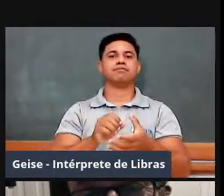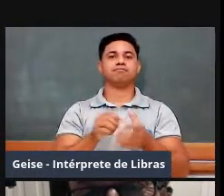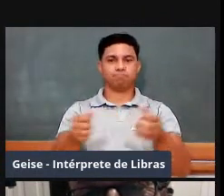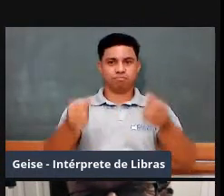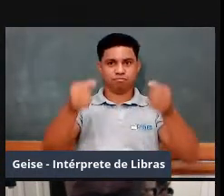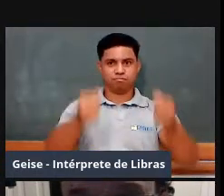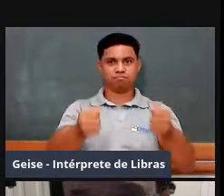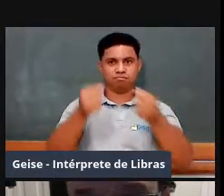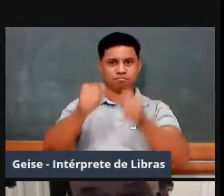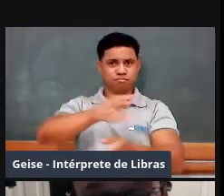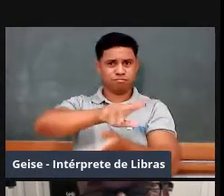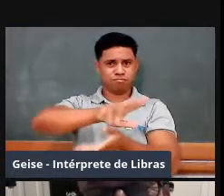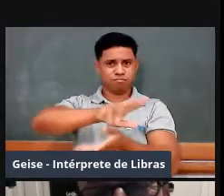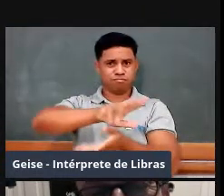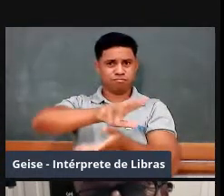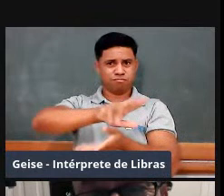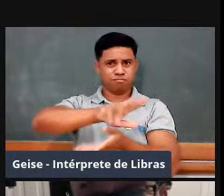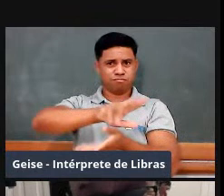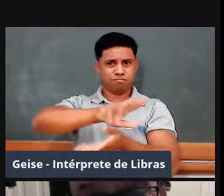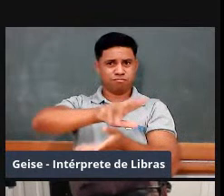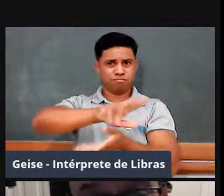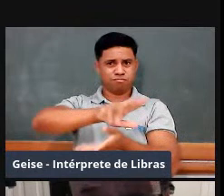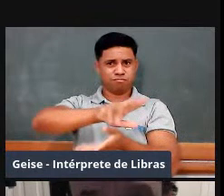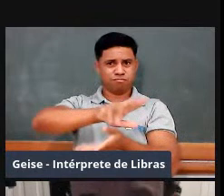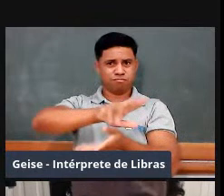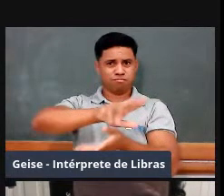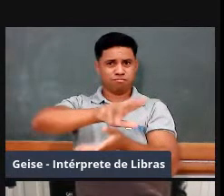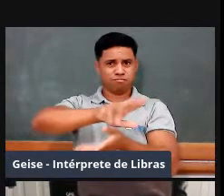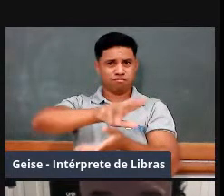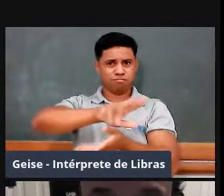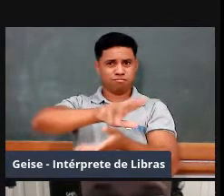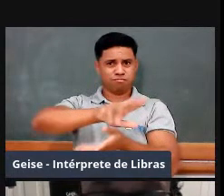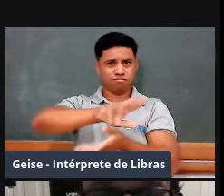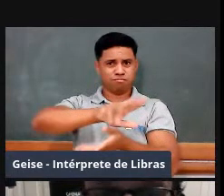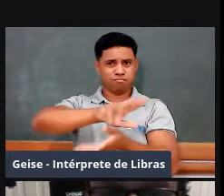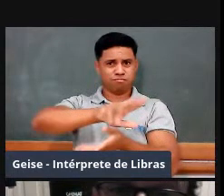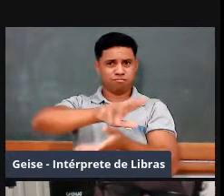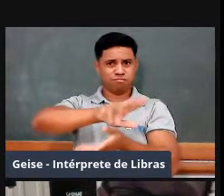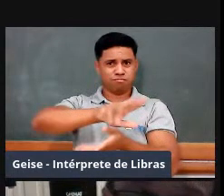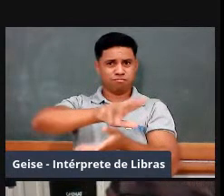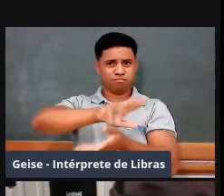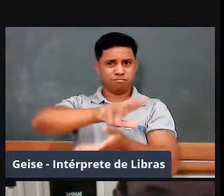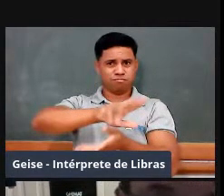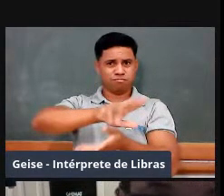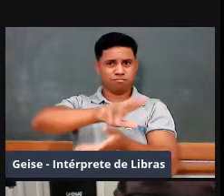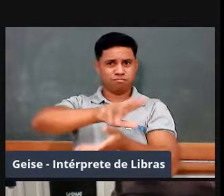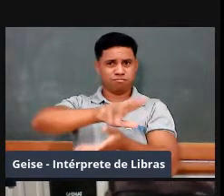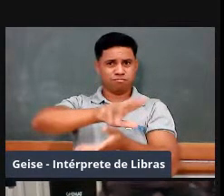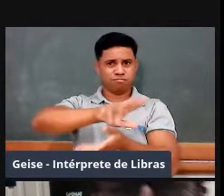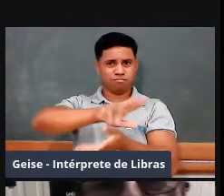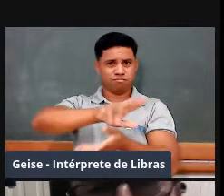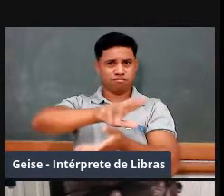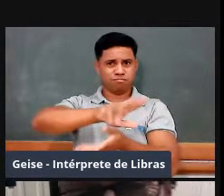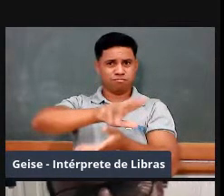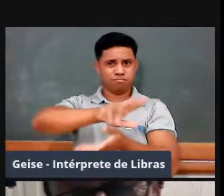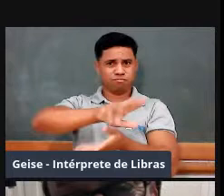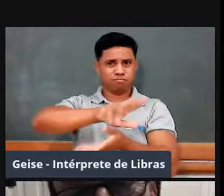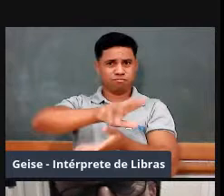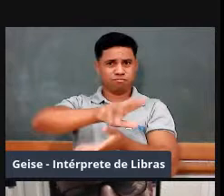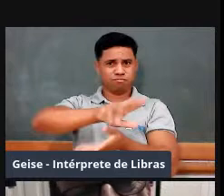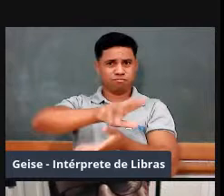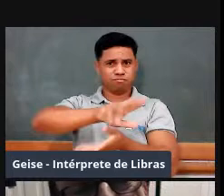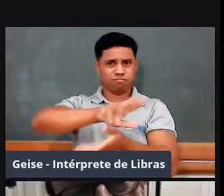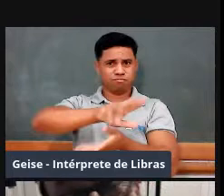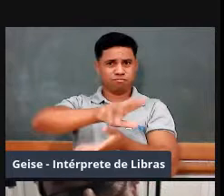multiplicar essas muralhas, não é? Com isso, aparecem verdadeiros segredos de